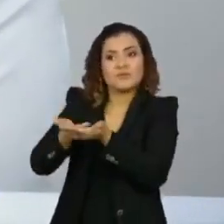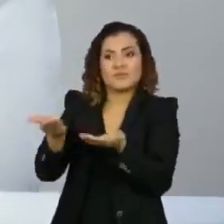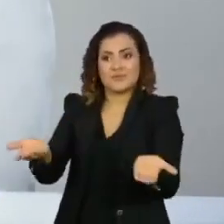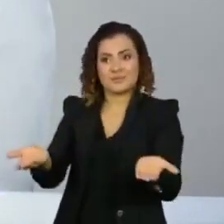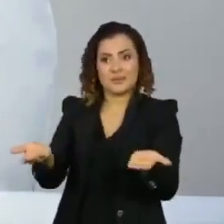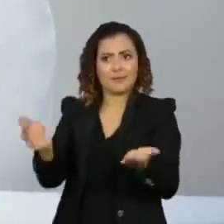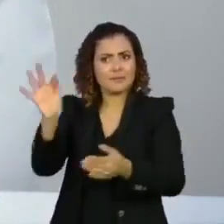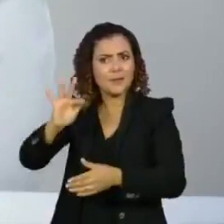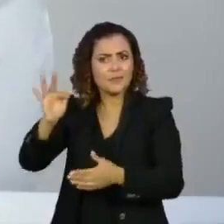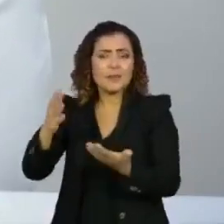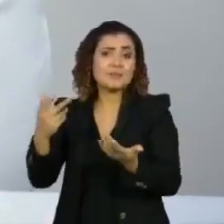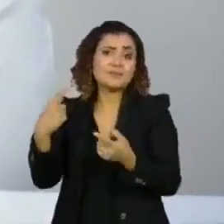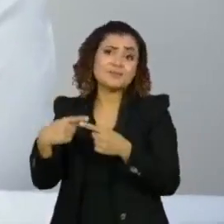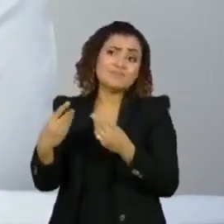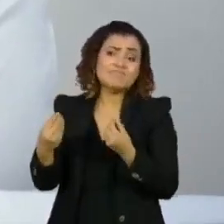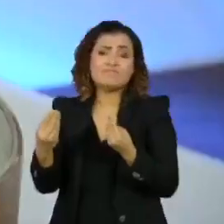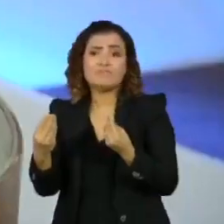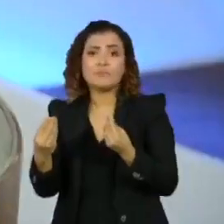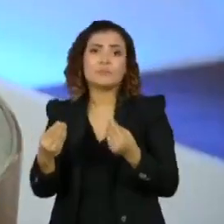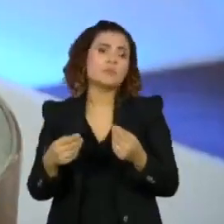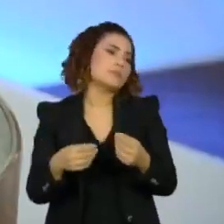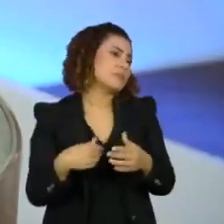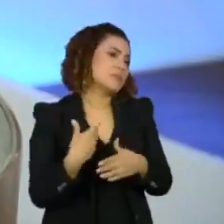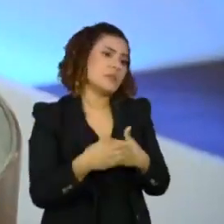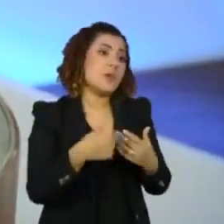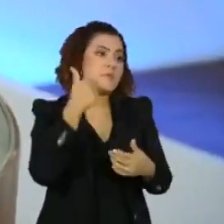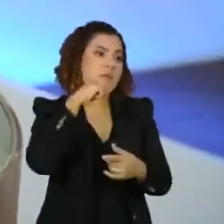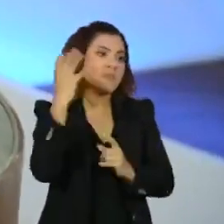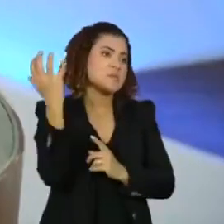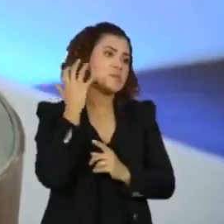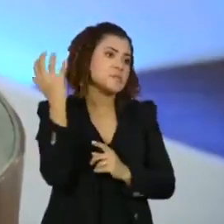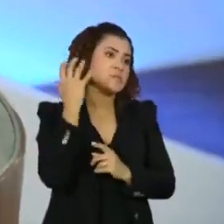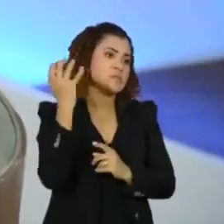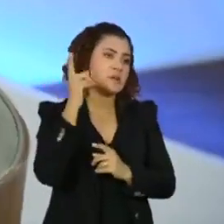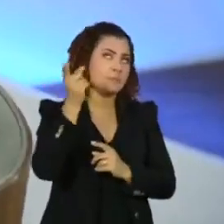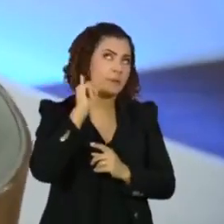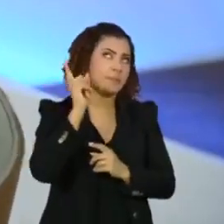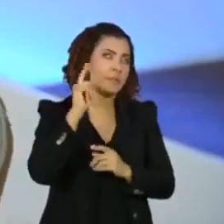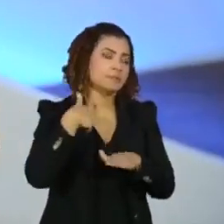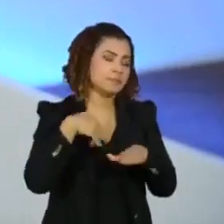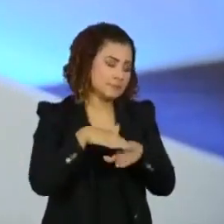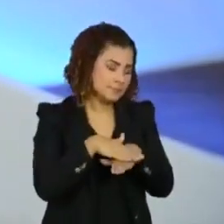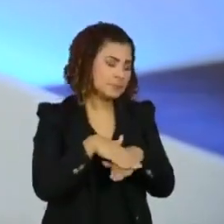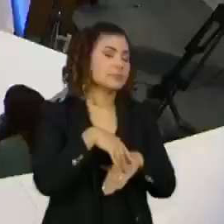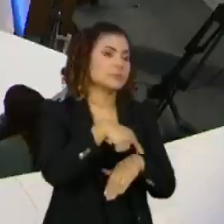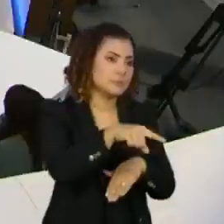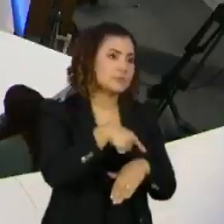faculdade que talvez... Eu ia arrastada, minha mãe... Eu tinha que ter, de qualquer maneira.